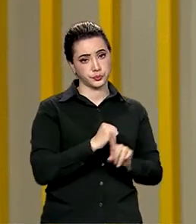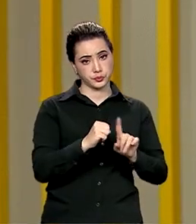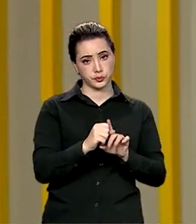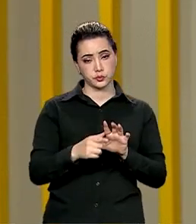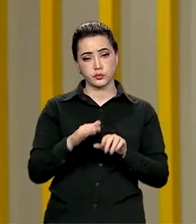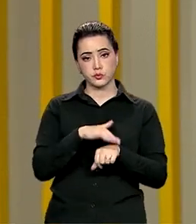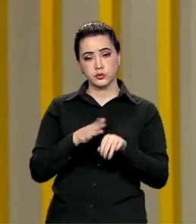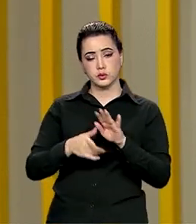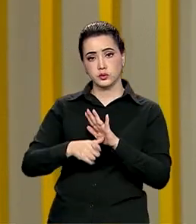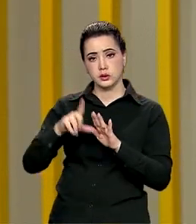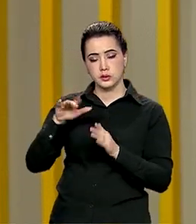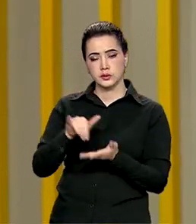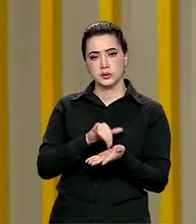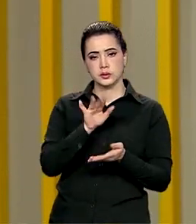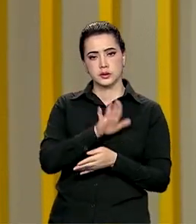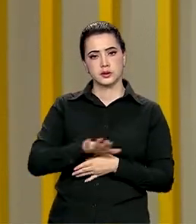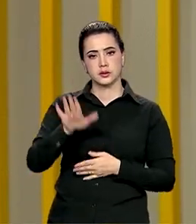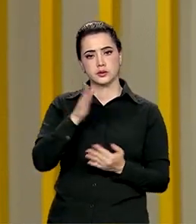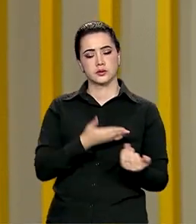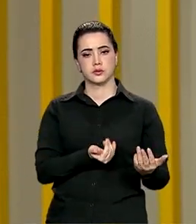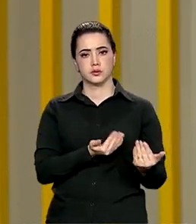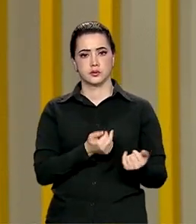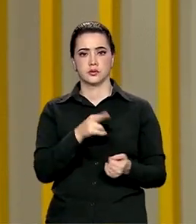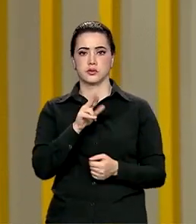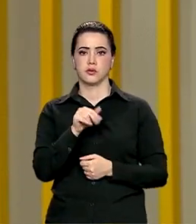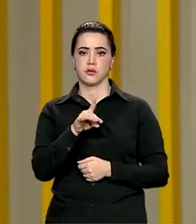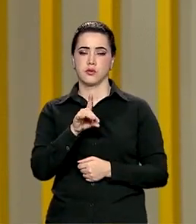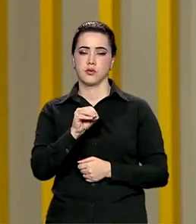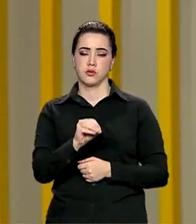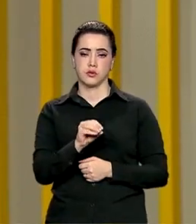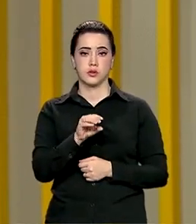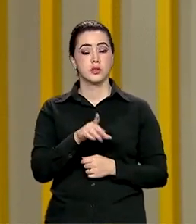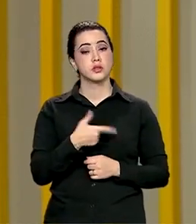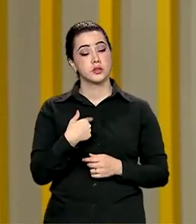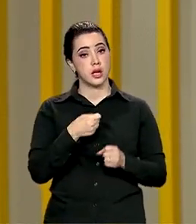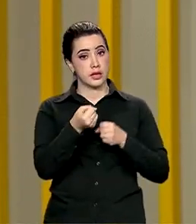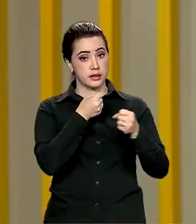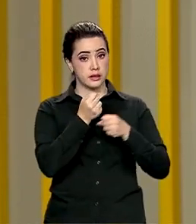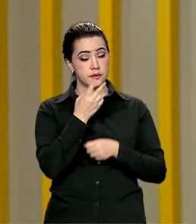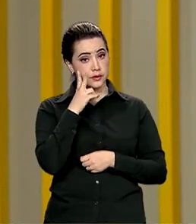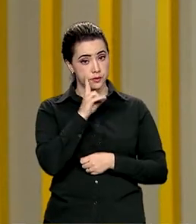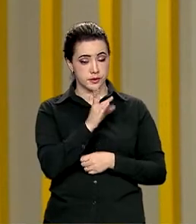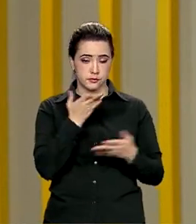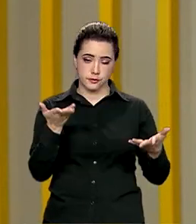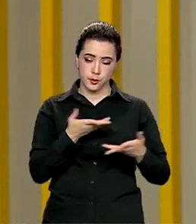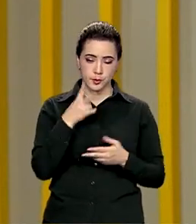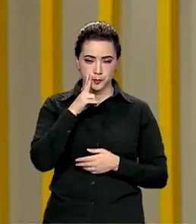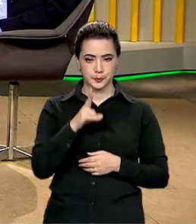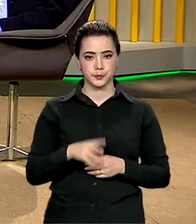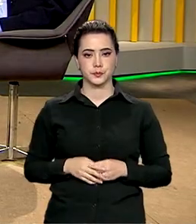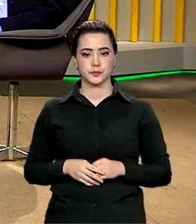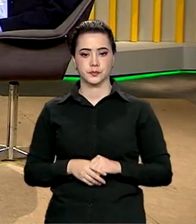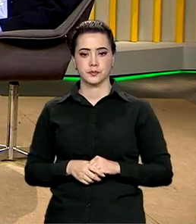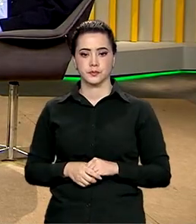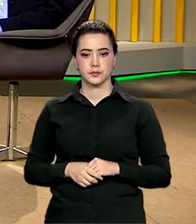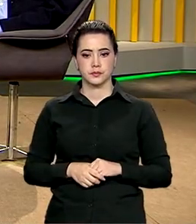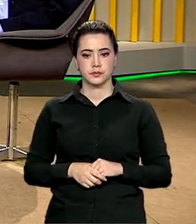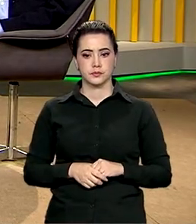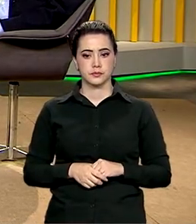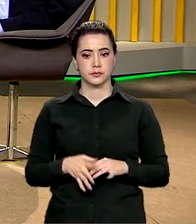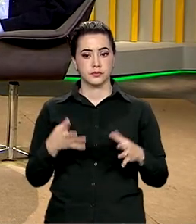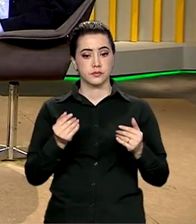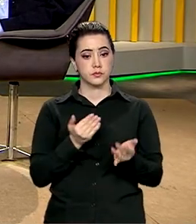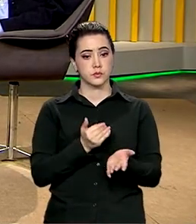mais cedo com o secretário nacional de juventude, Ronald Luiz dos Santos. A entrevista você confere agora. Secretário, vamos